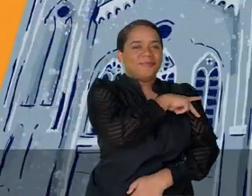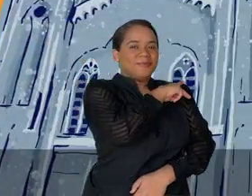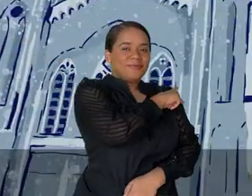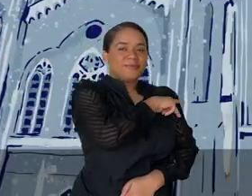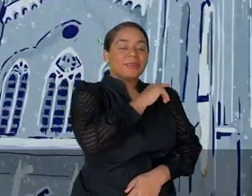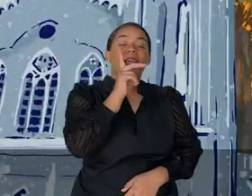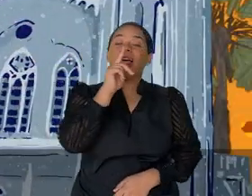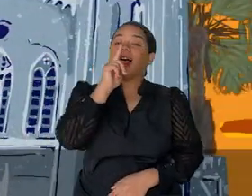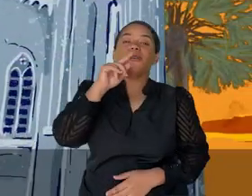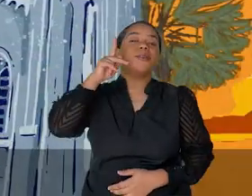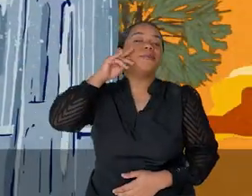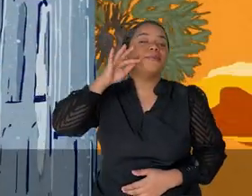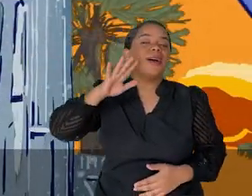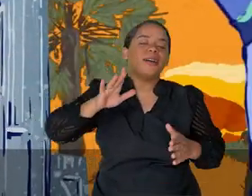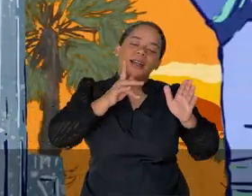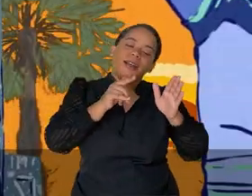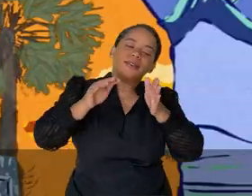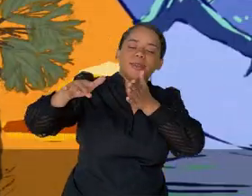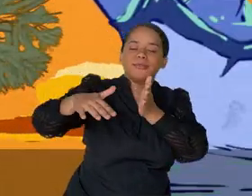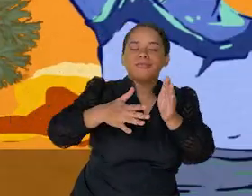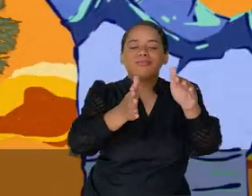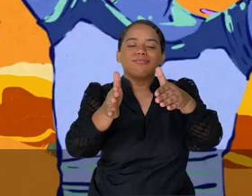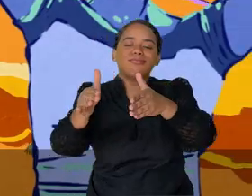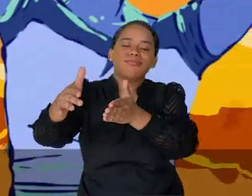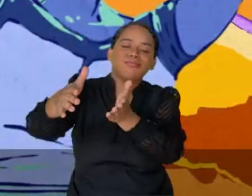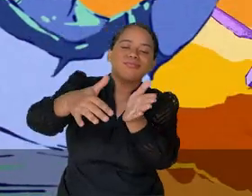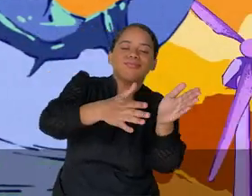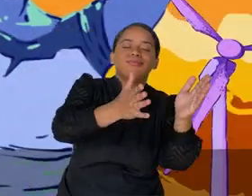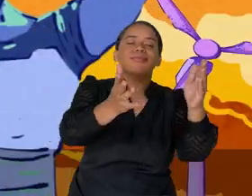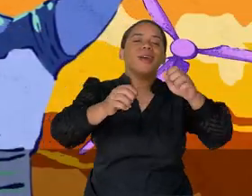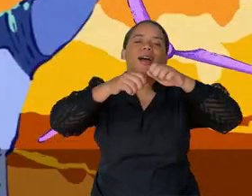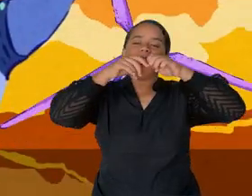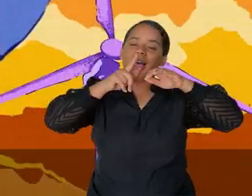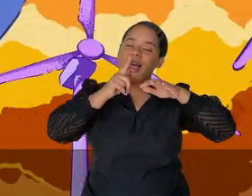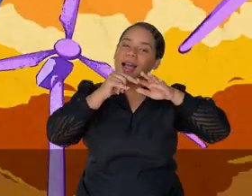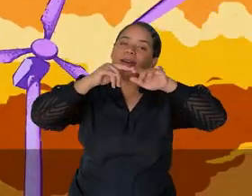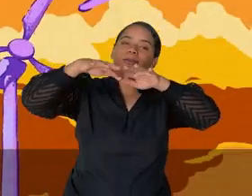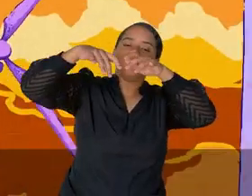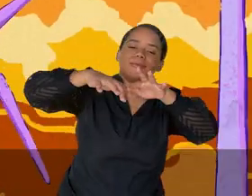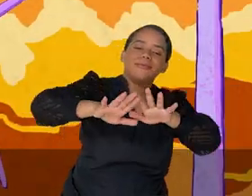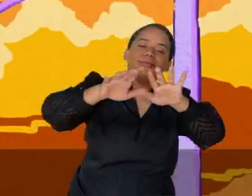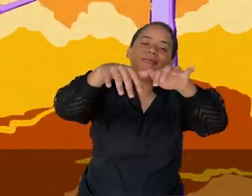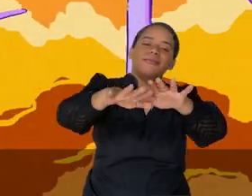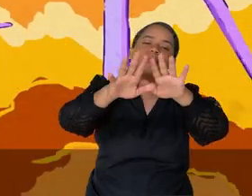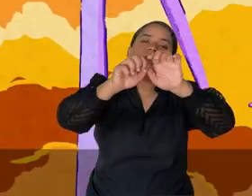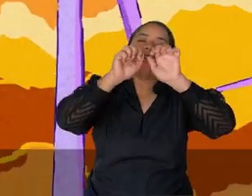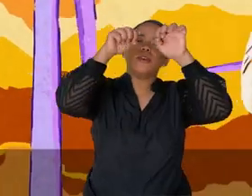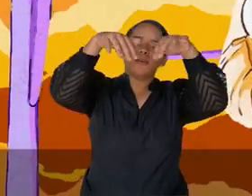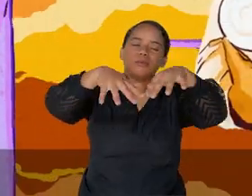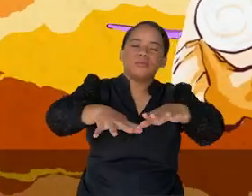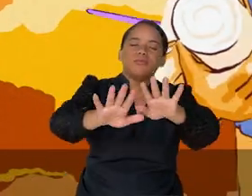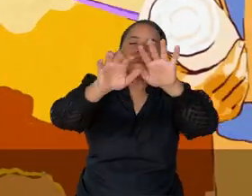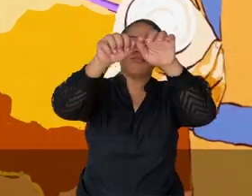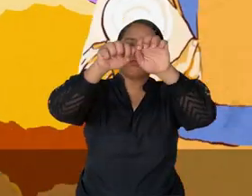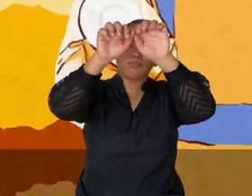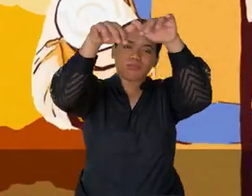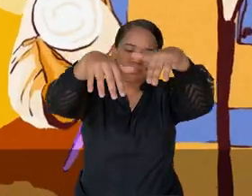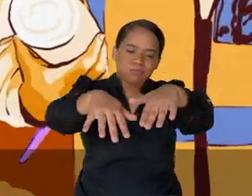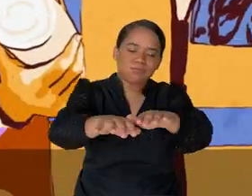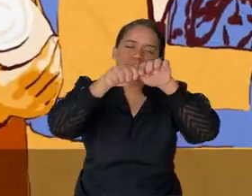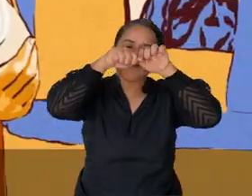As águas do Equador, Parnaíba, rio abaixo, rio